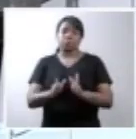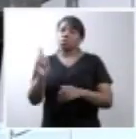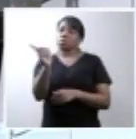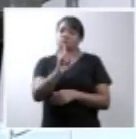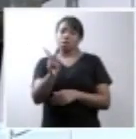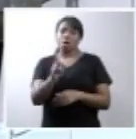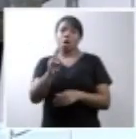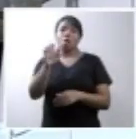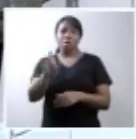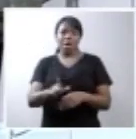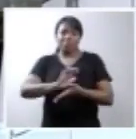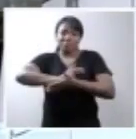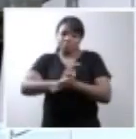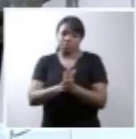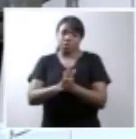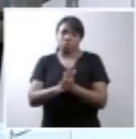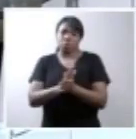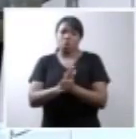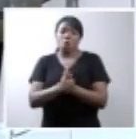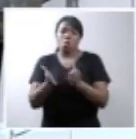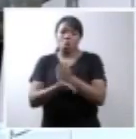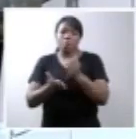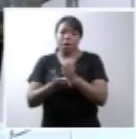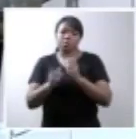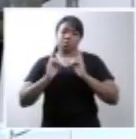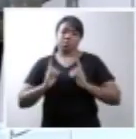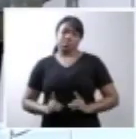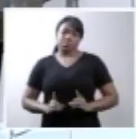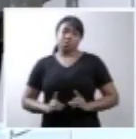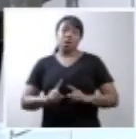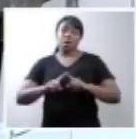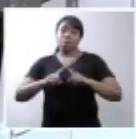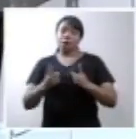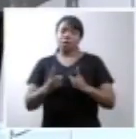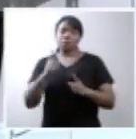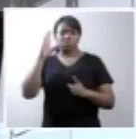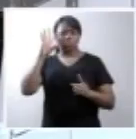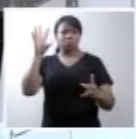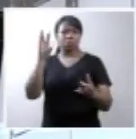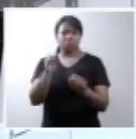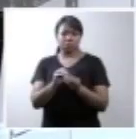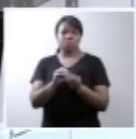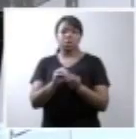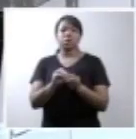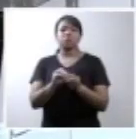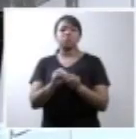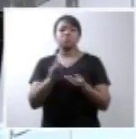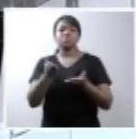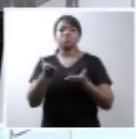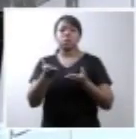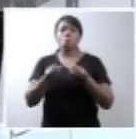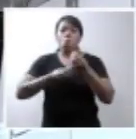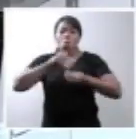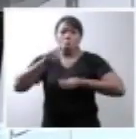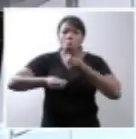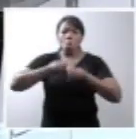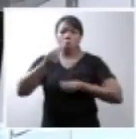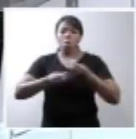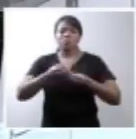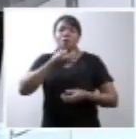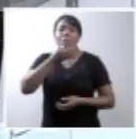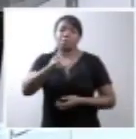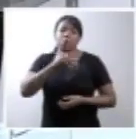é um ato de discriminação com base na deficiência. Nossa conclusão está relacionada à forma como a